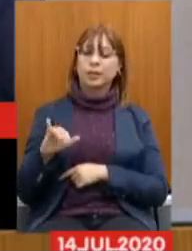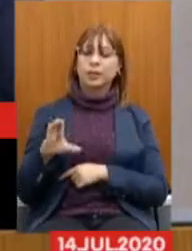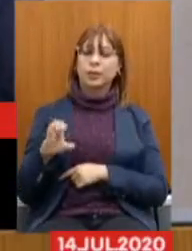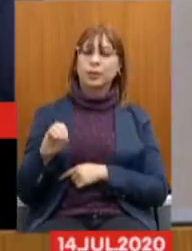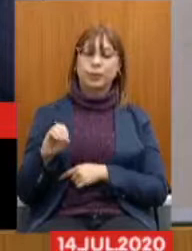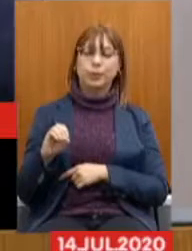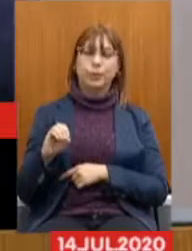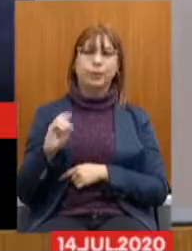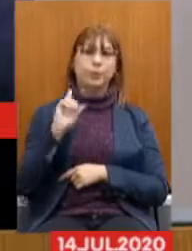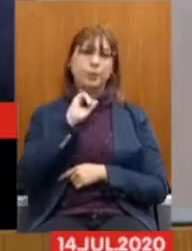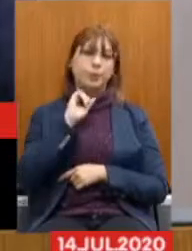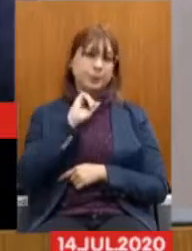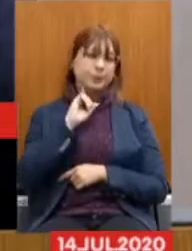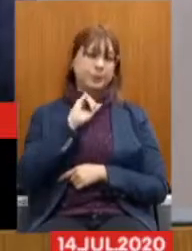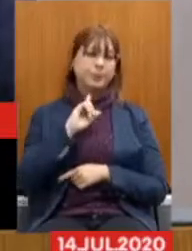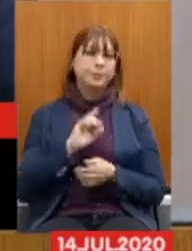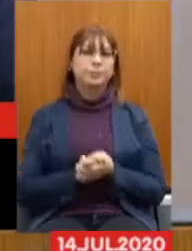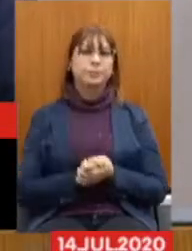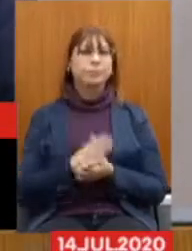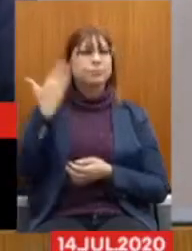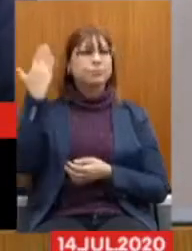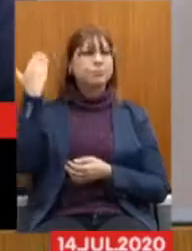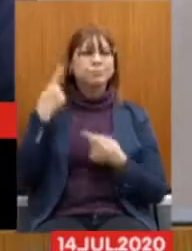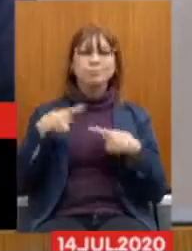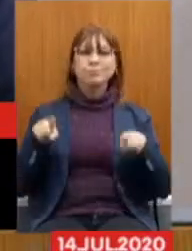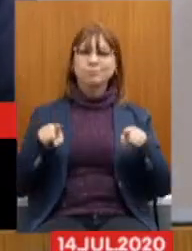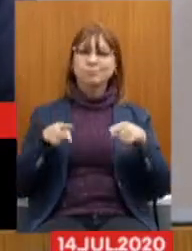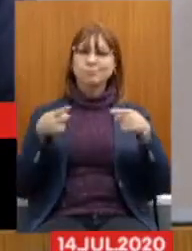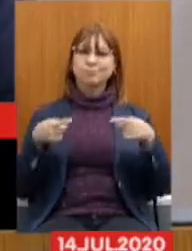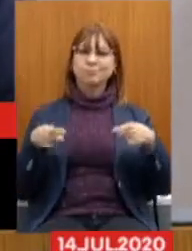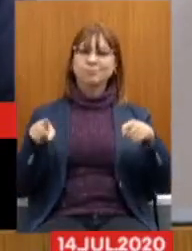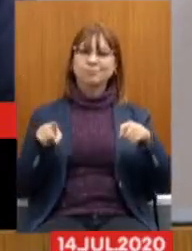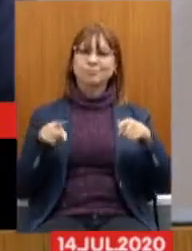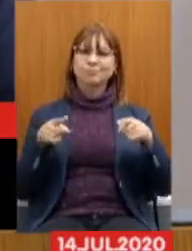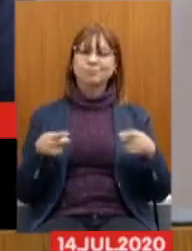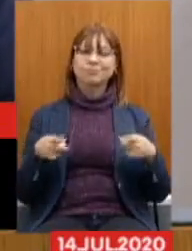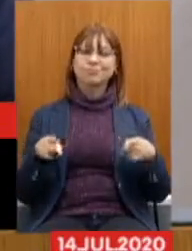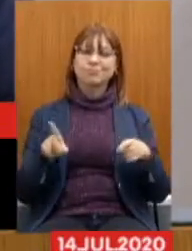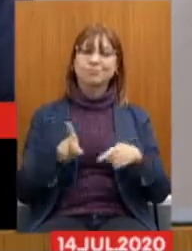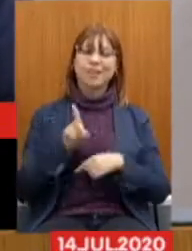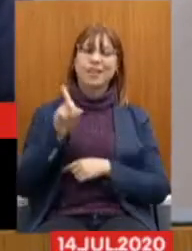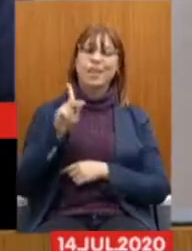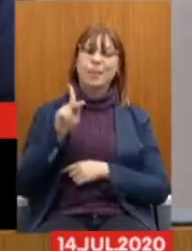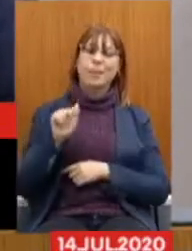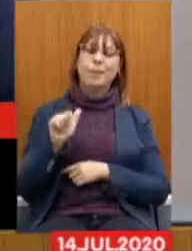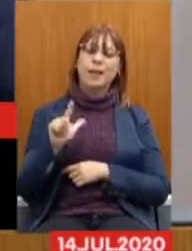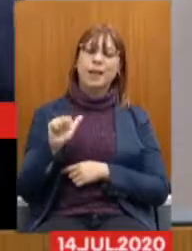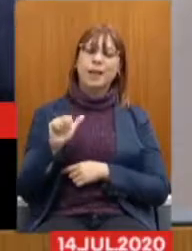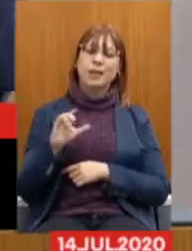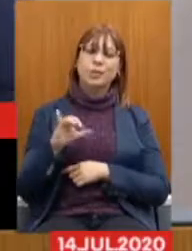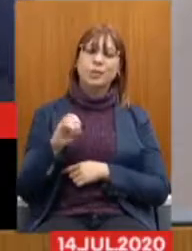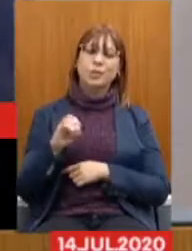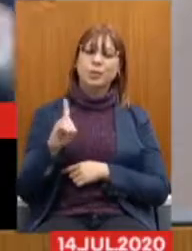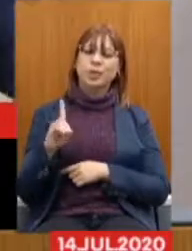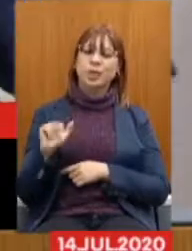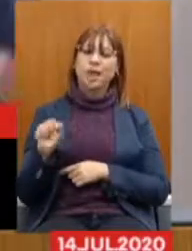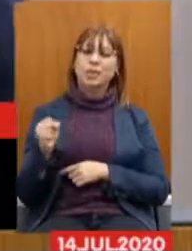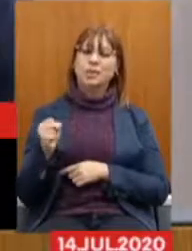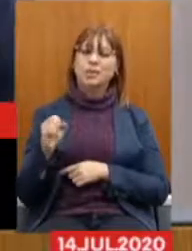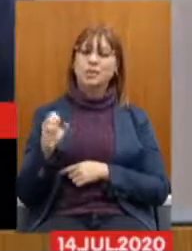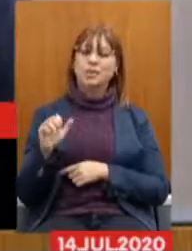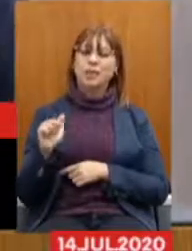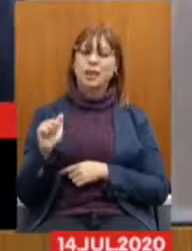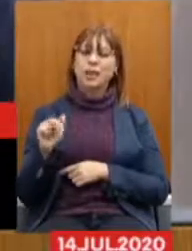15 anos atrás a Orquestra Sinfônica do Palácio das Artes acabada, toda